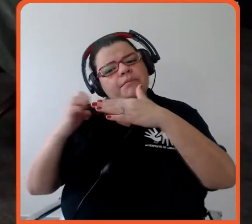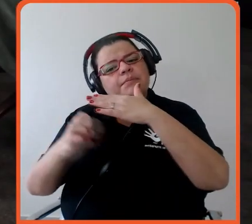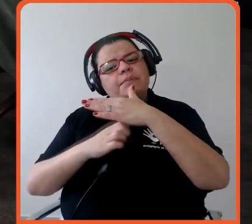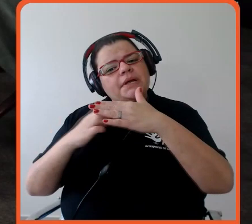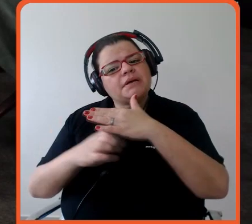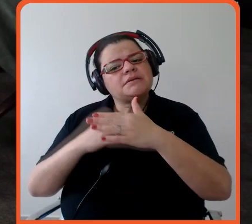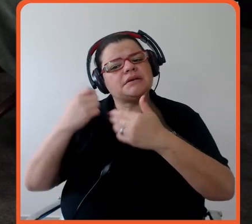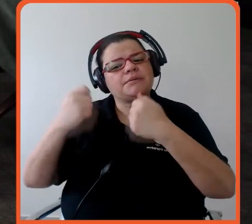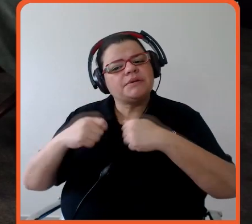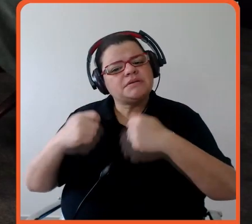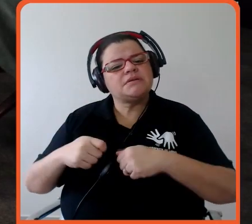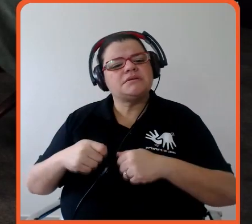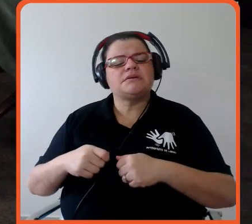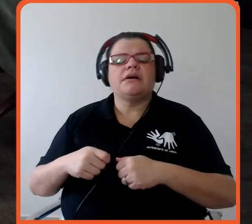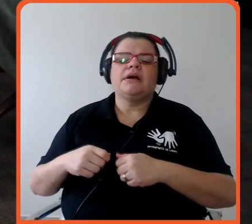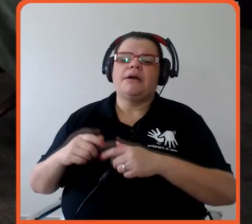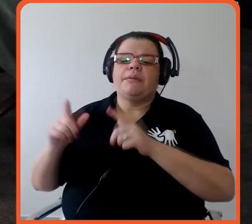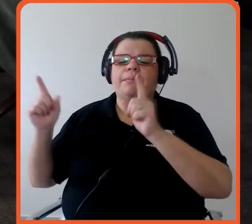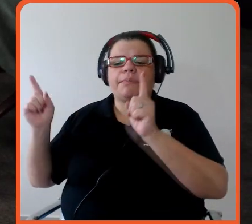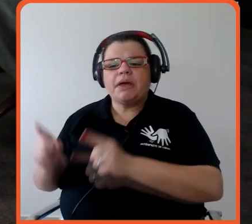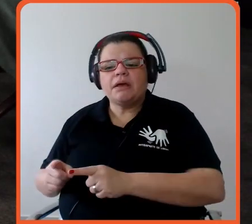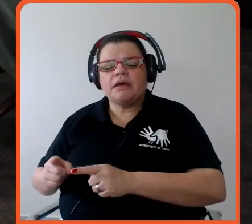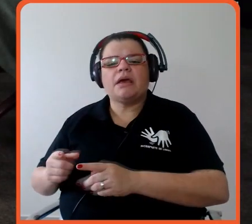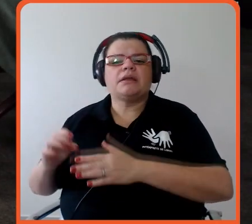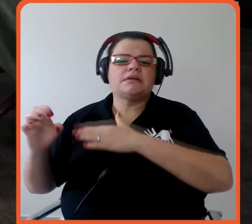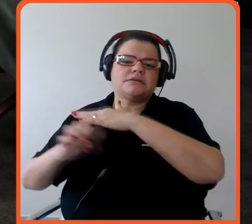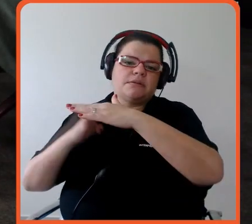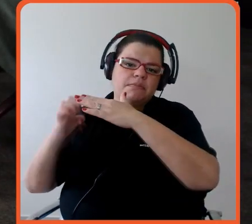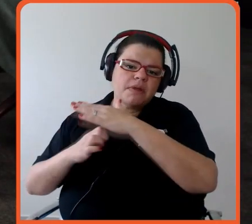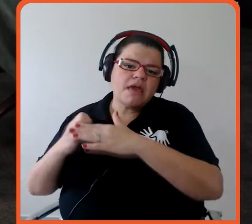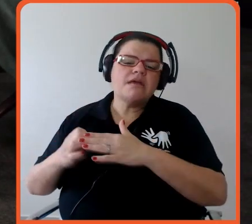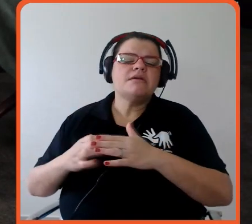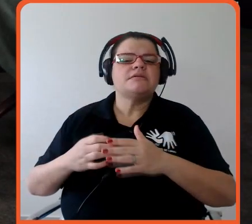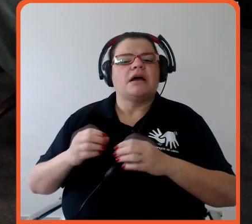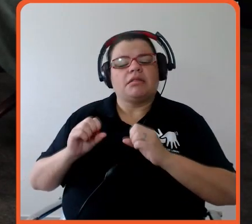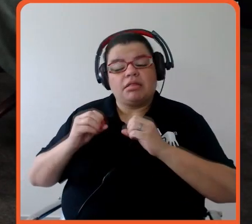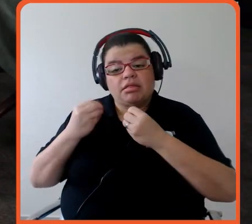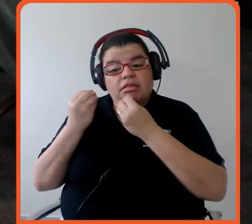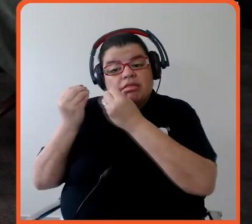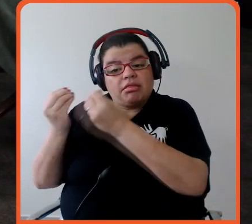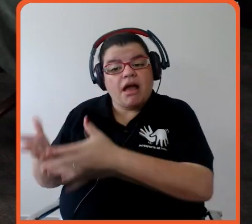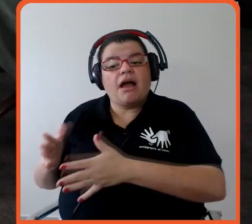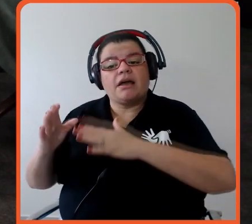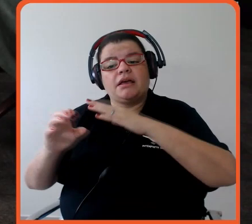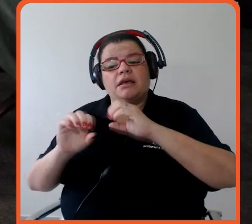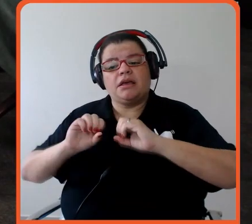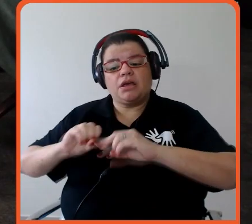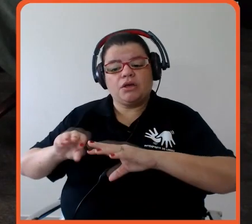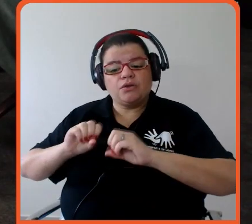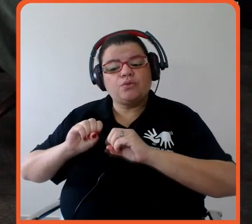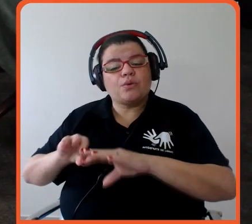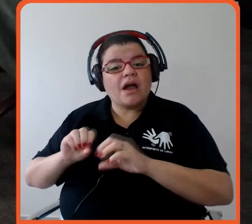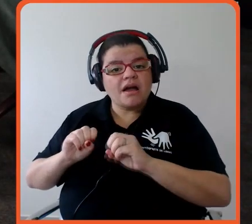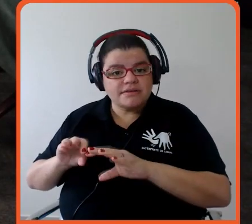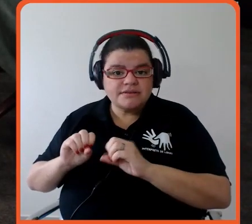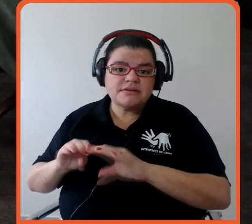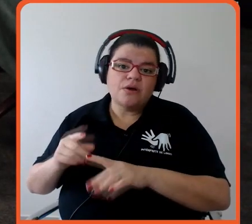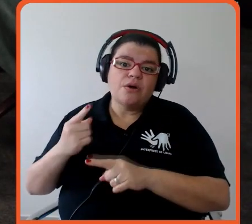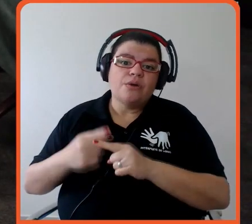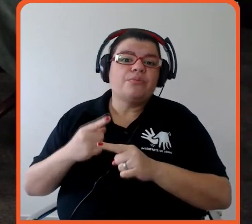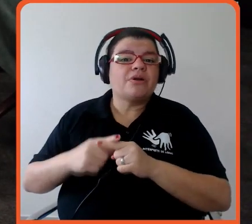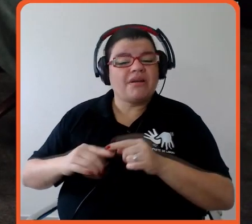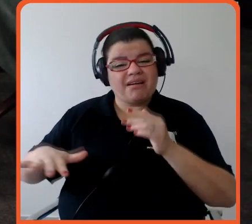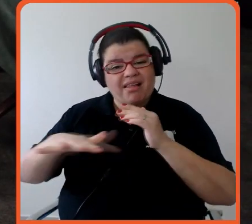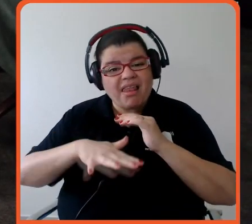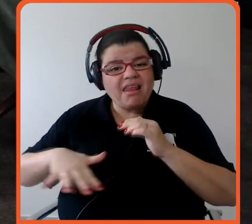nos pequenos e médios produtores rurais, dando educação, também é uma outra empresa que a gente investiu para a classe C e D e assim por